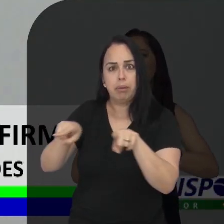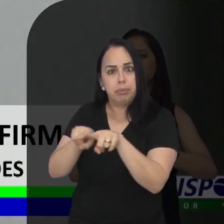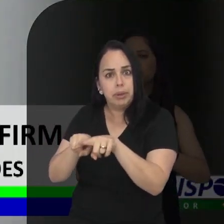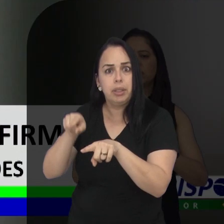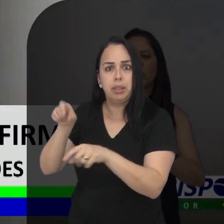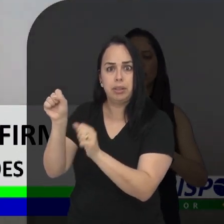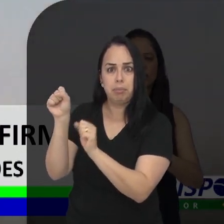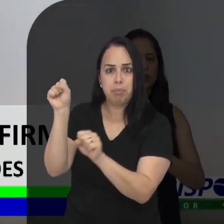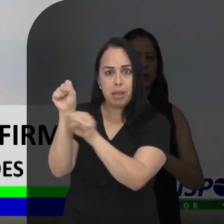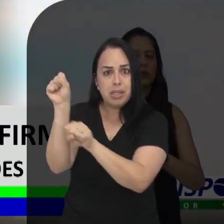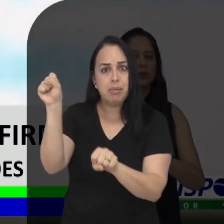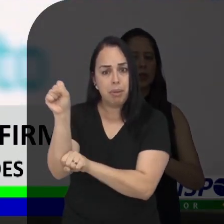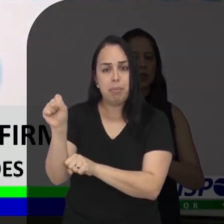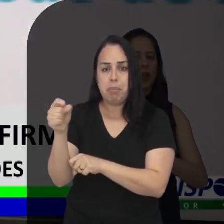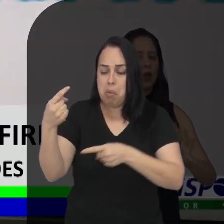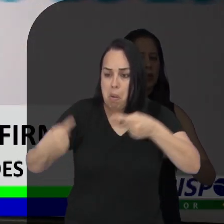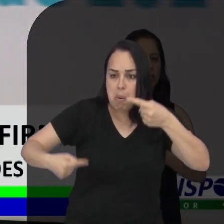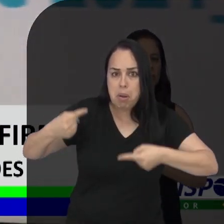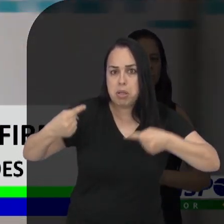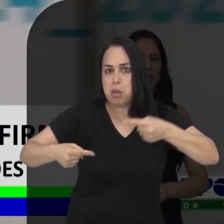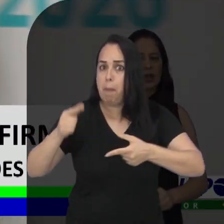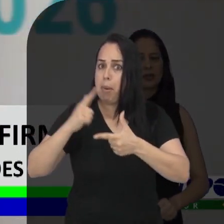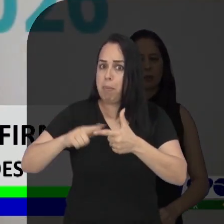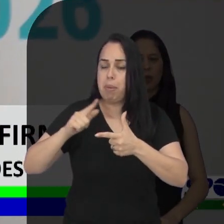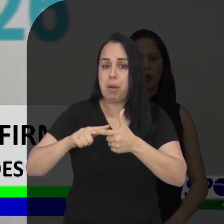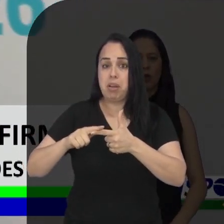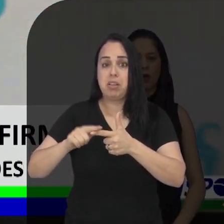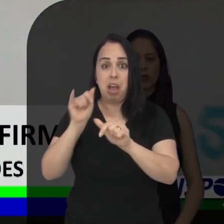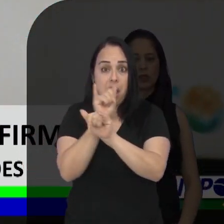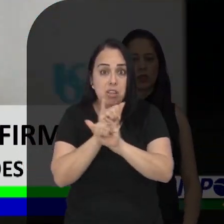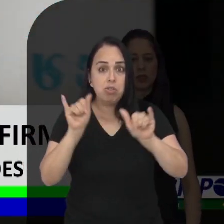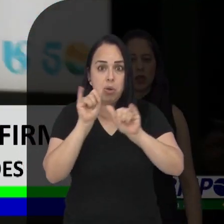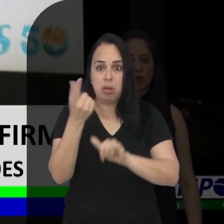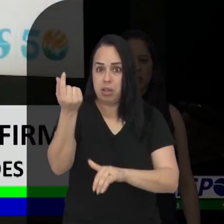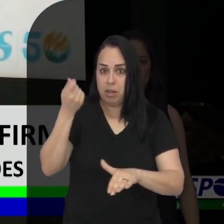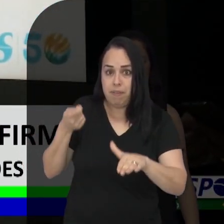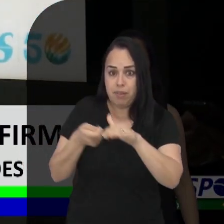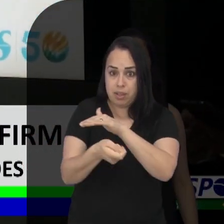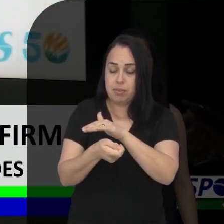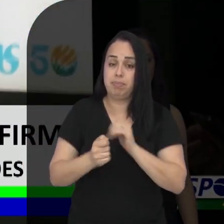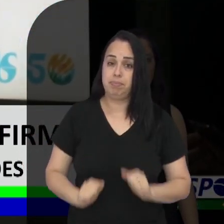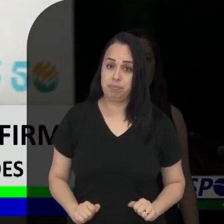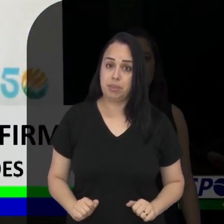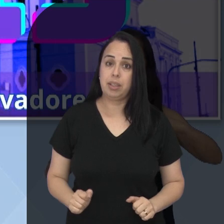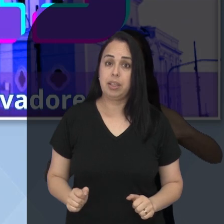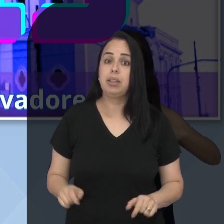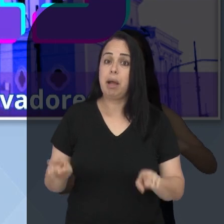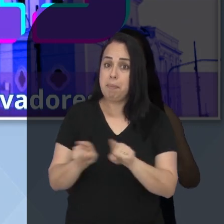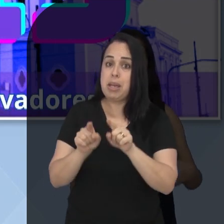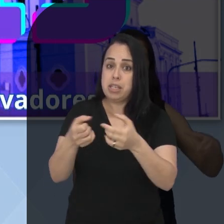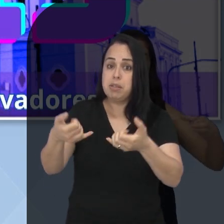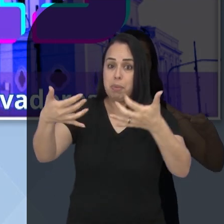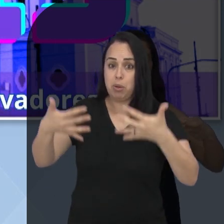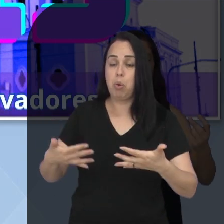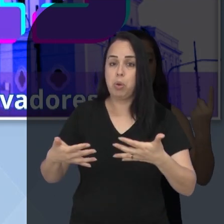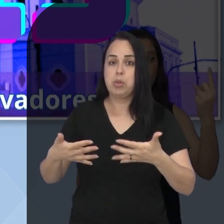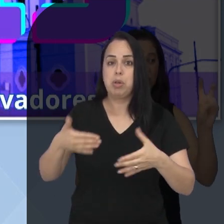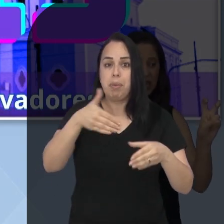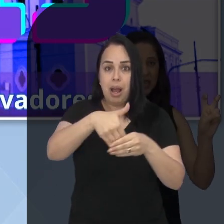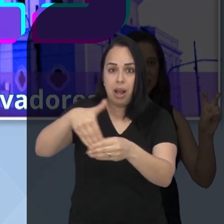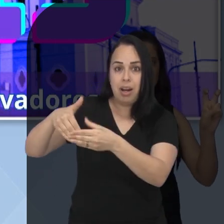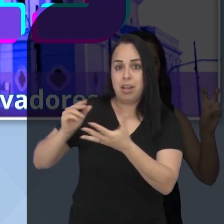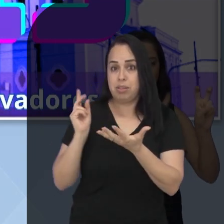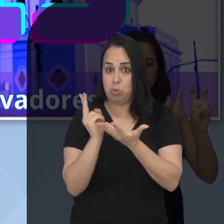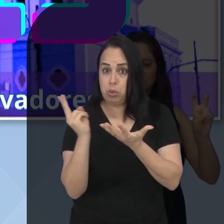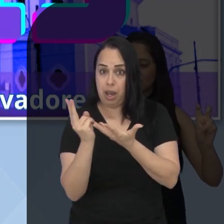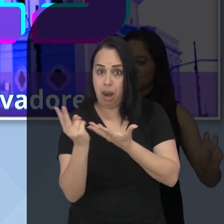Sabesp para discutir sobre o problema. No encontro, foi anunciado investimentos para a região. Lino Bispo ainda comentou sobre